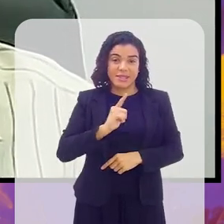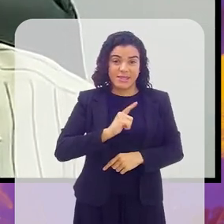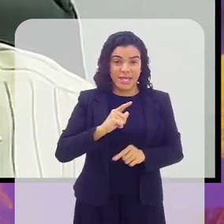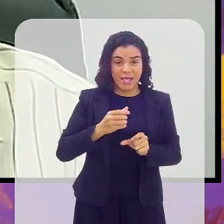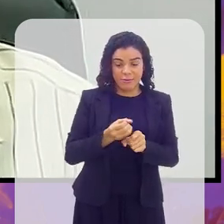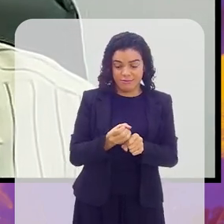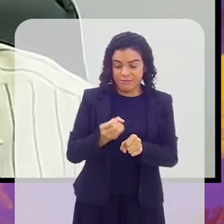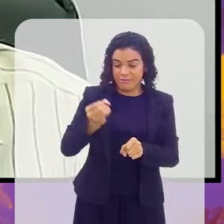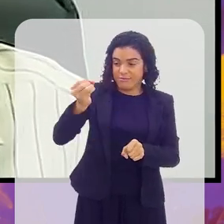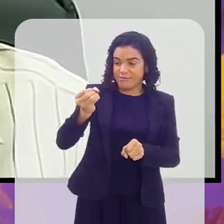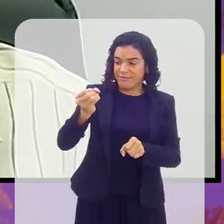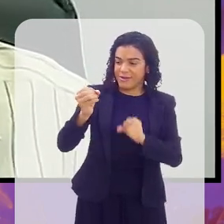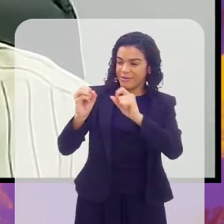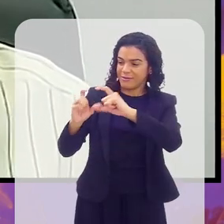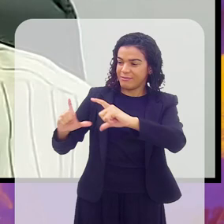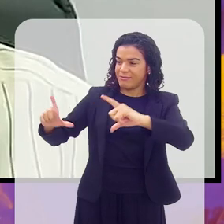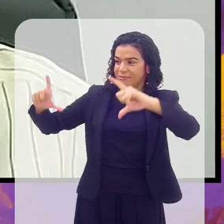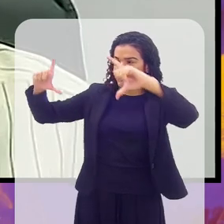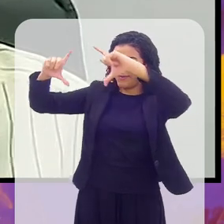tem raquete,